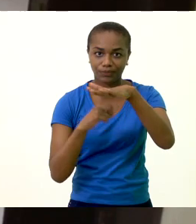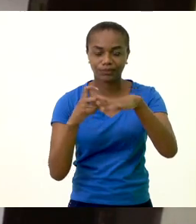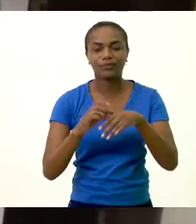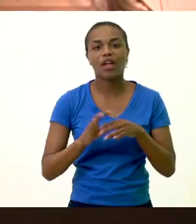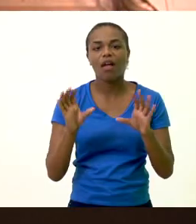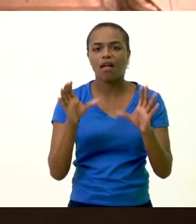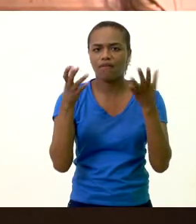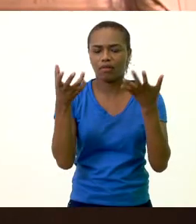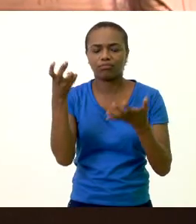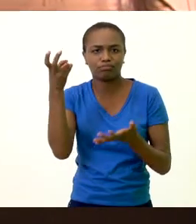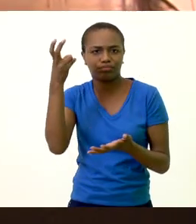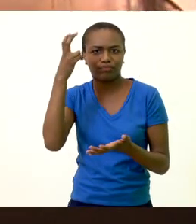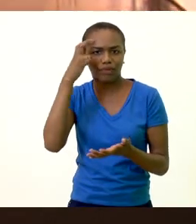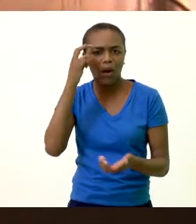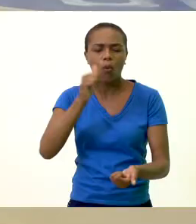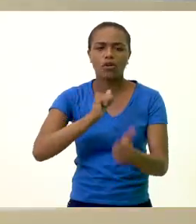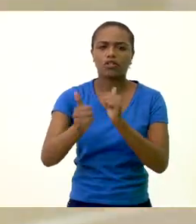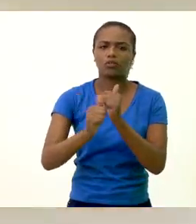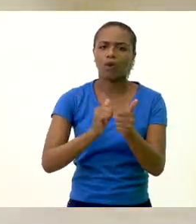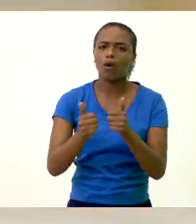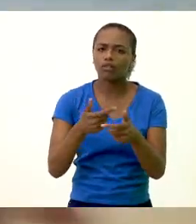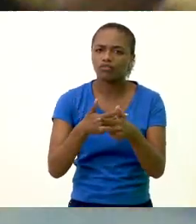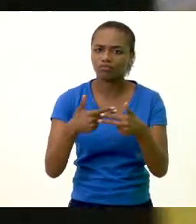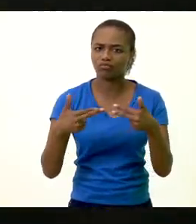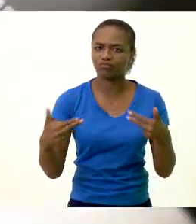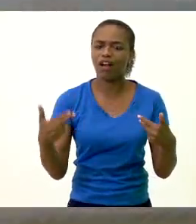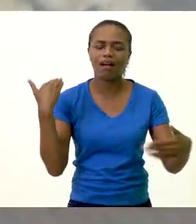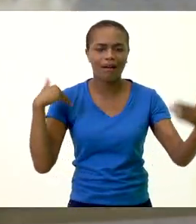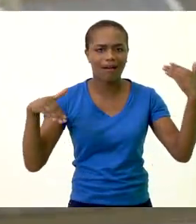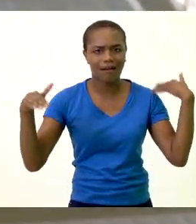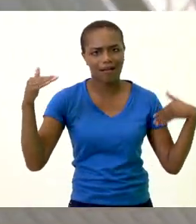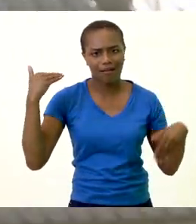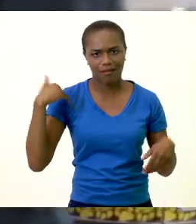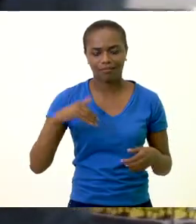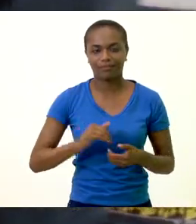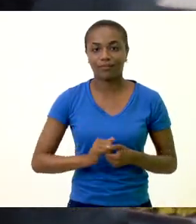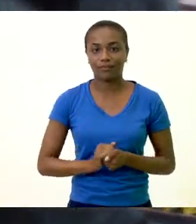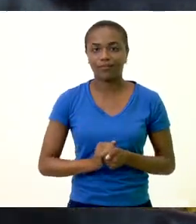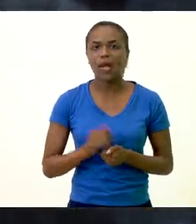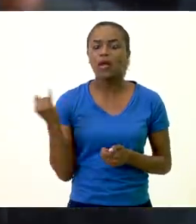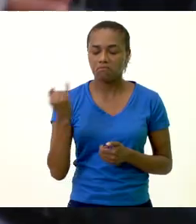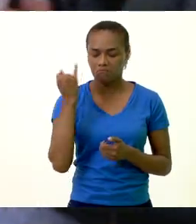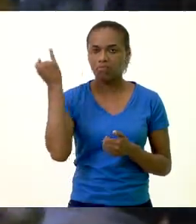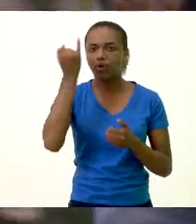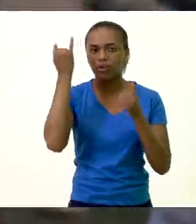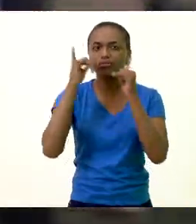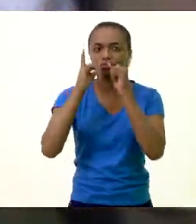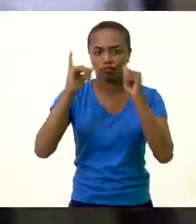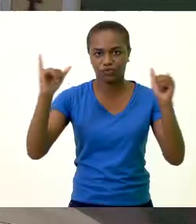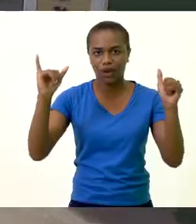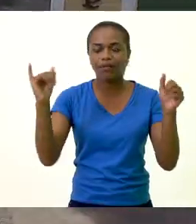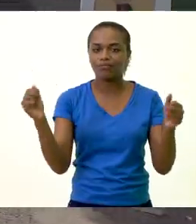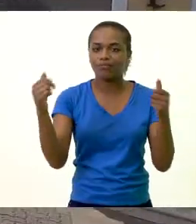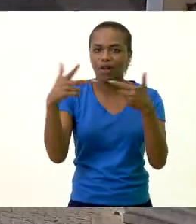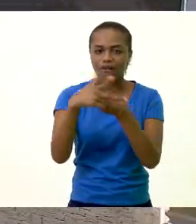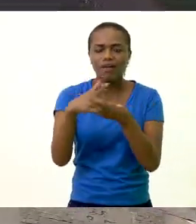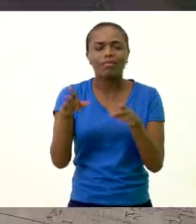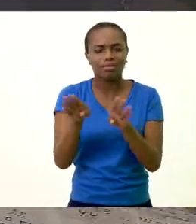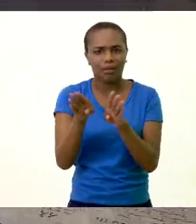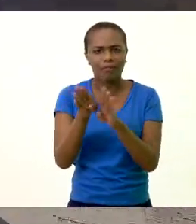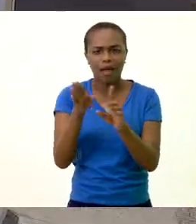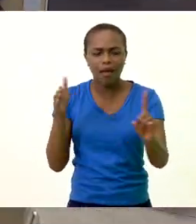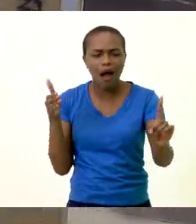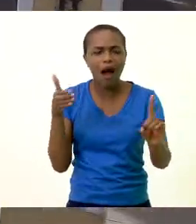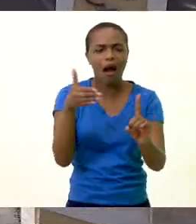juniores e ações culturais, esportivas e de lazer, entre outras. Vale destacar que a UFV